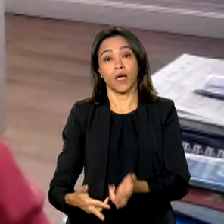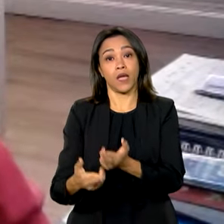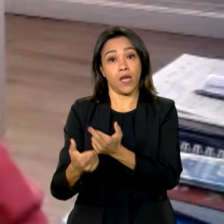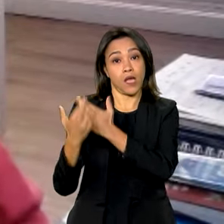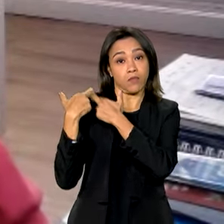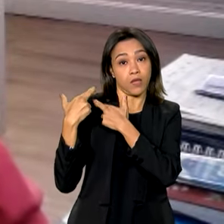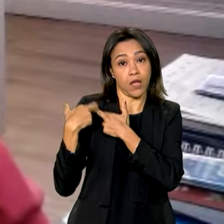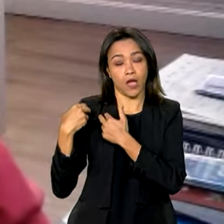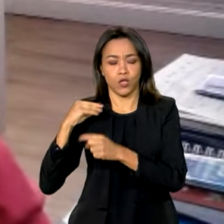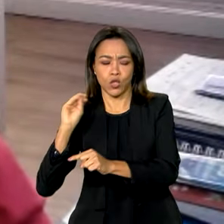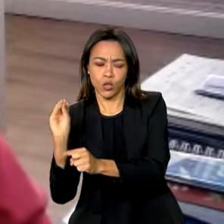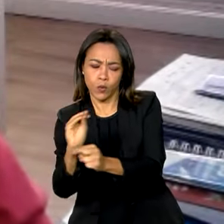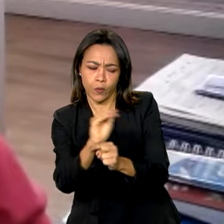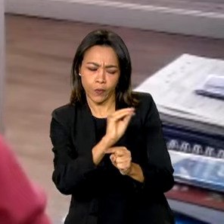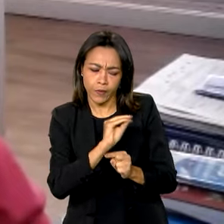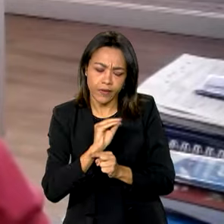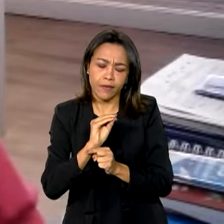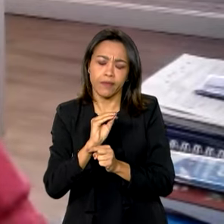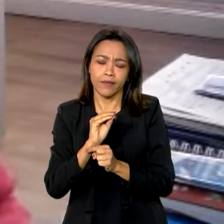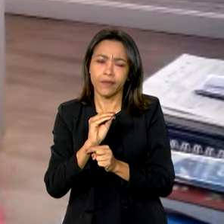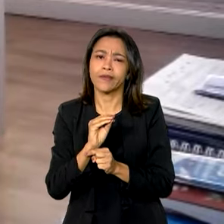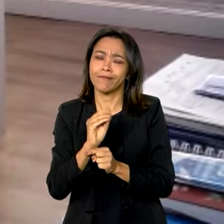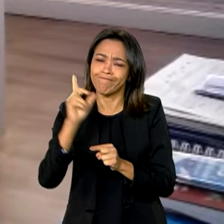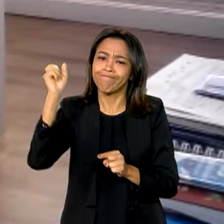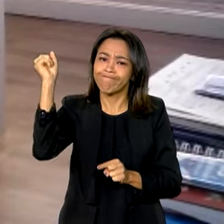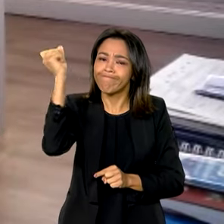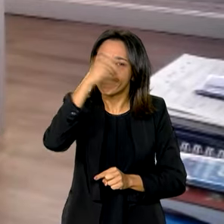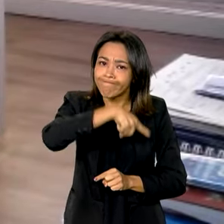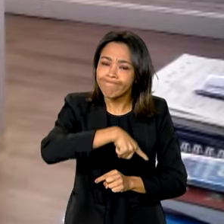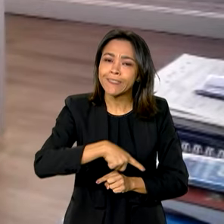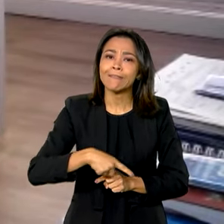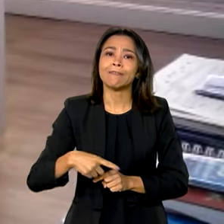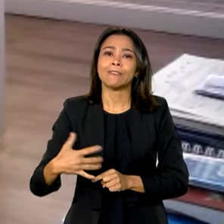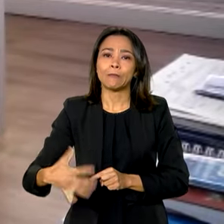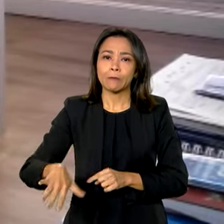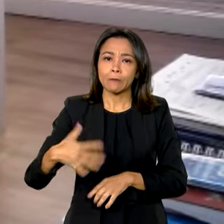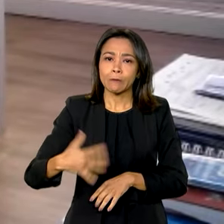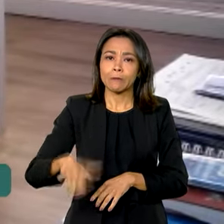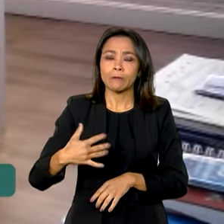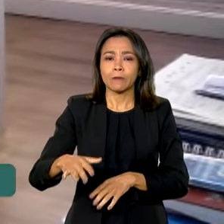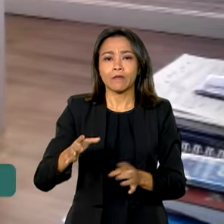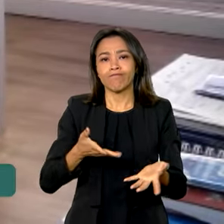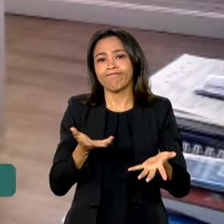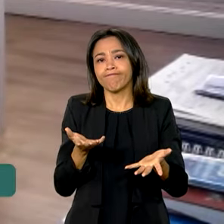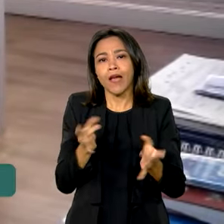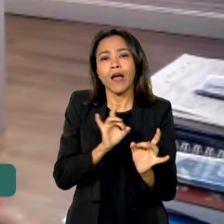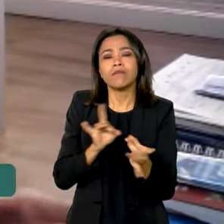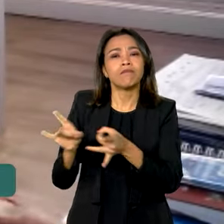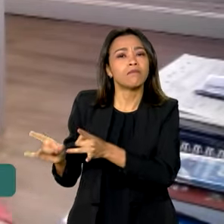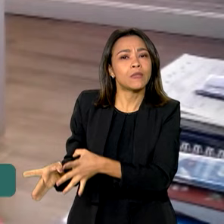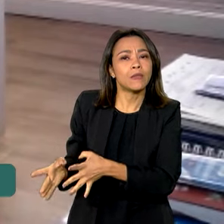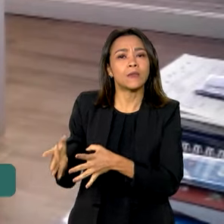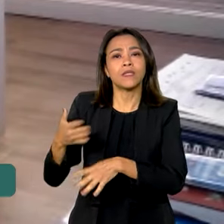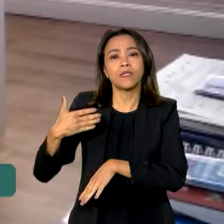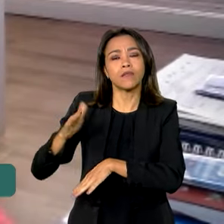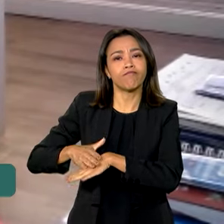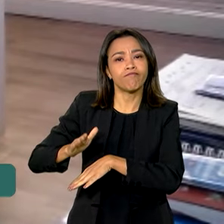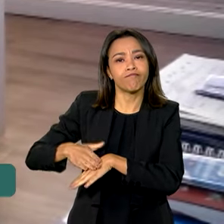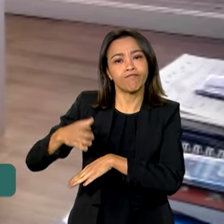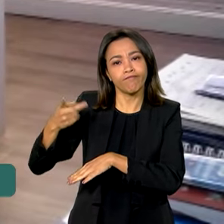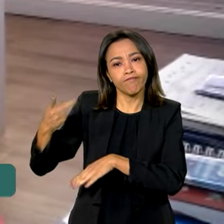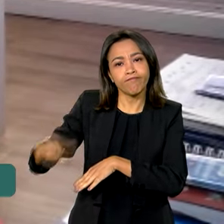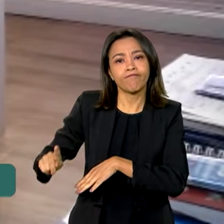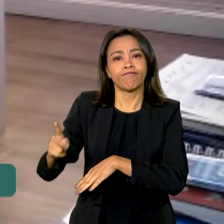cuidado, que acabam muitas vezes abrindo mão da sua autonomia